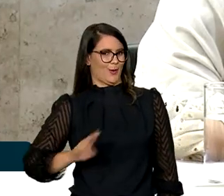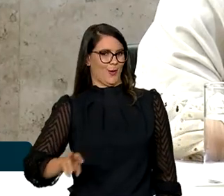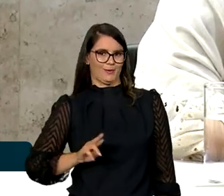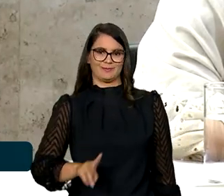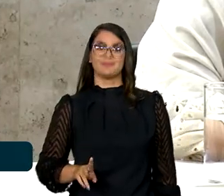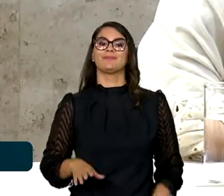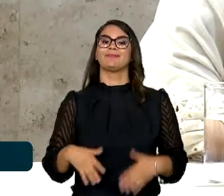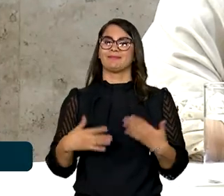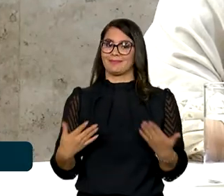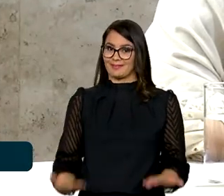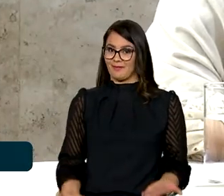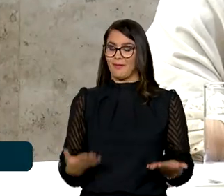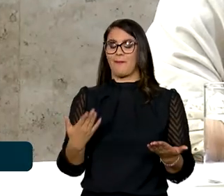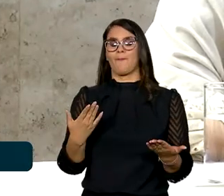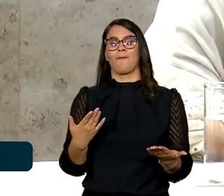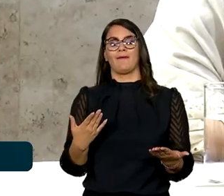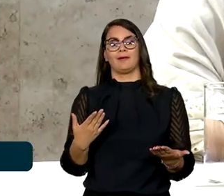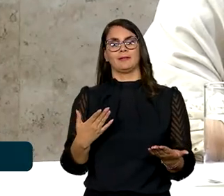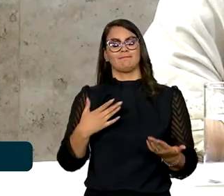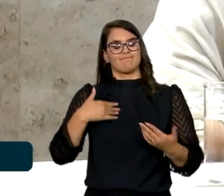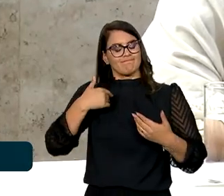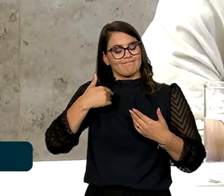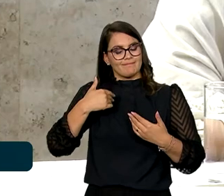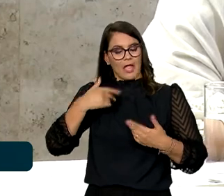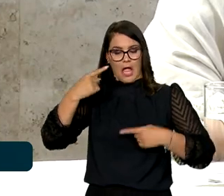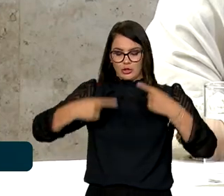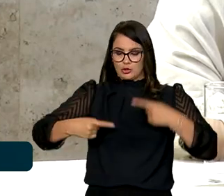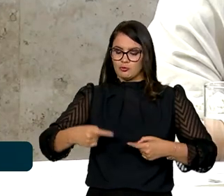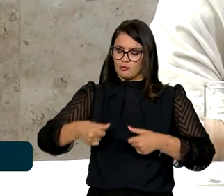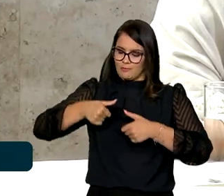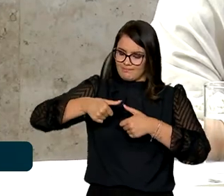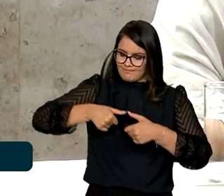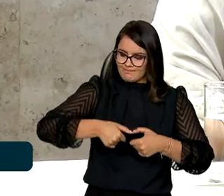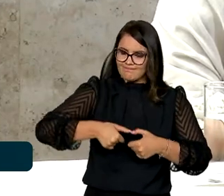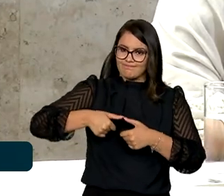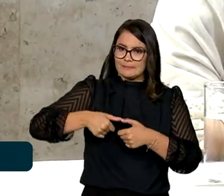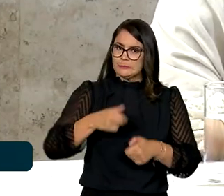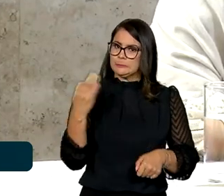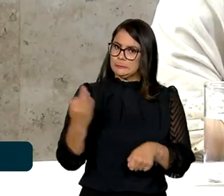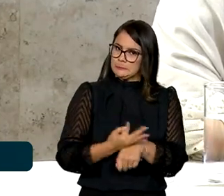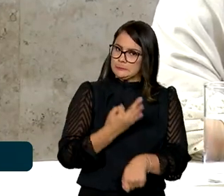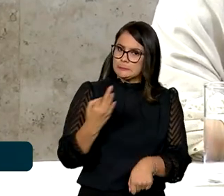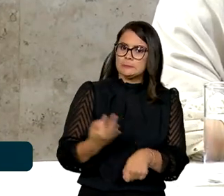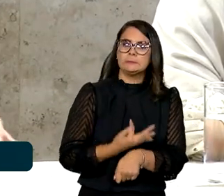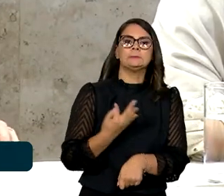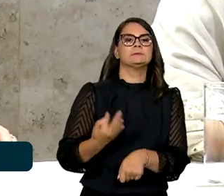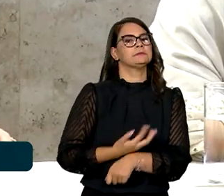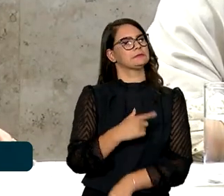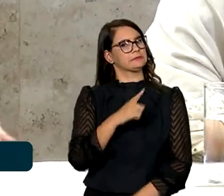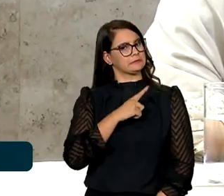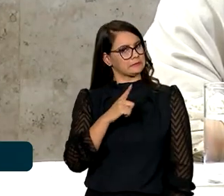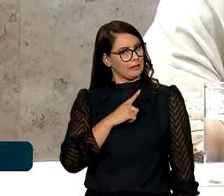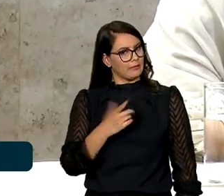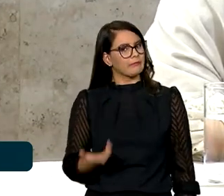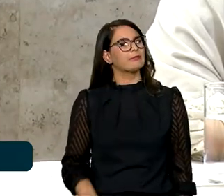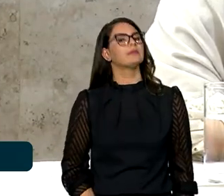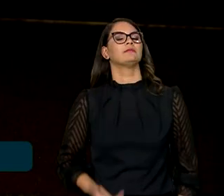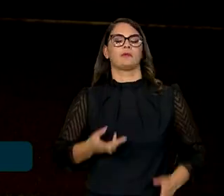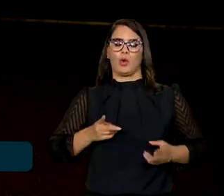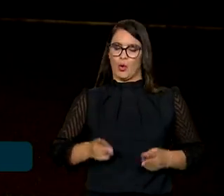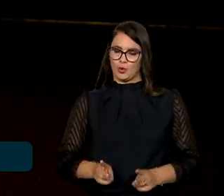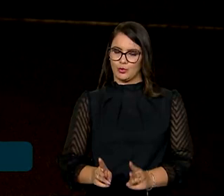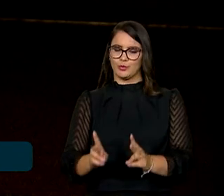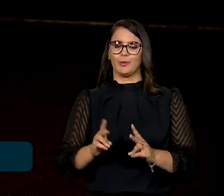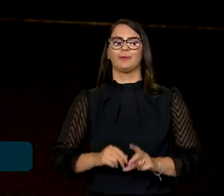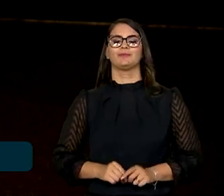Então, a resiliência das instituições brasileiras foi posta à prova e prevaleceu.